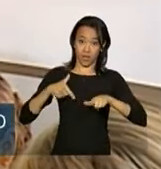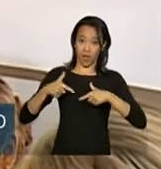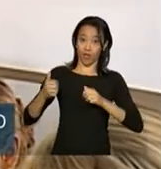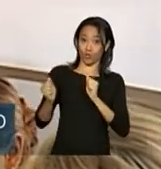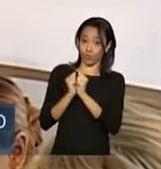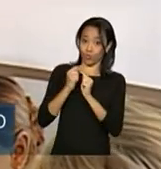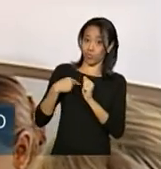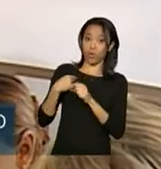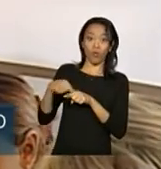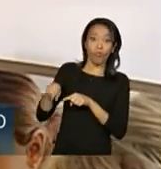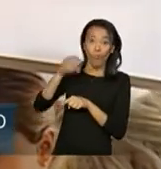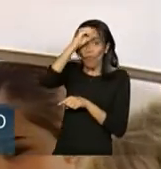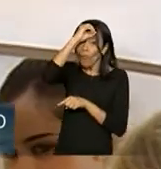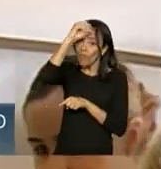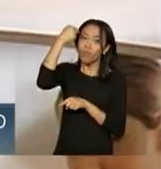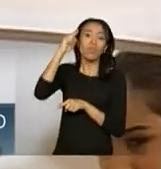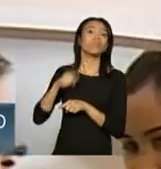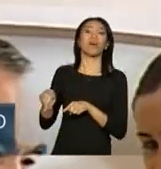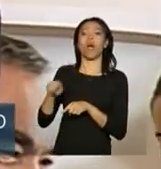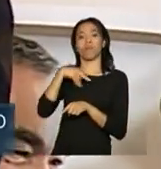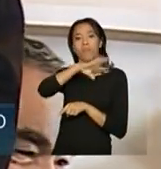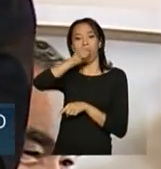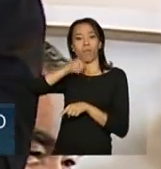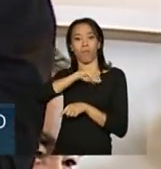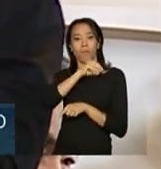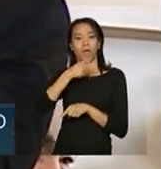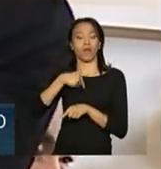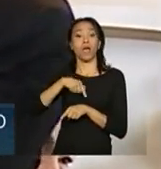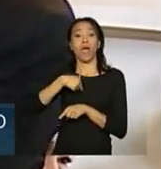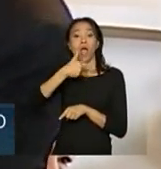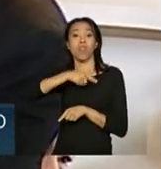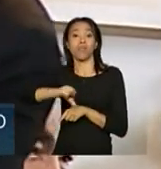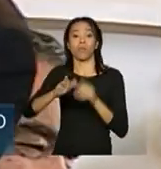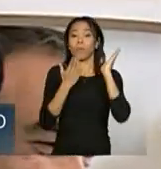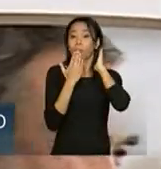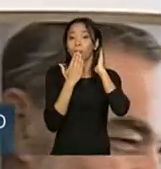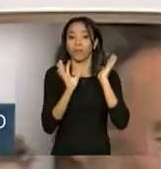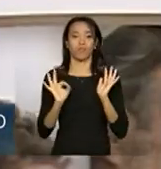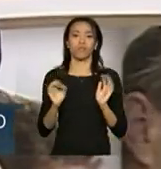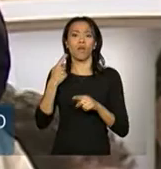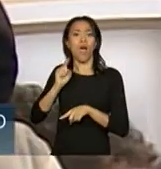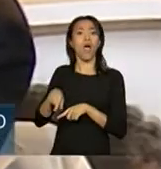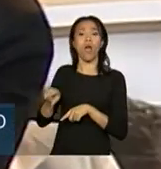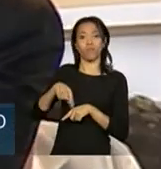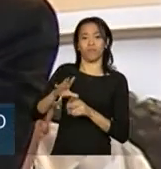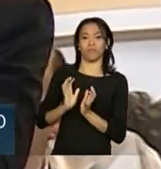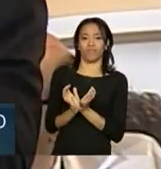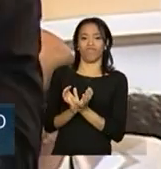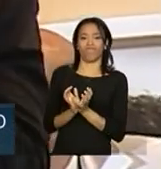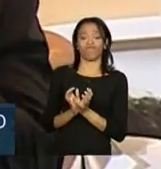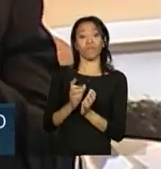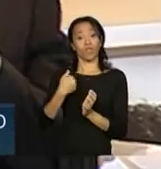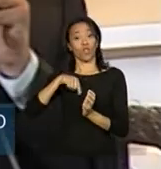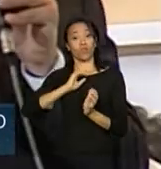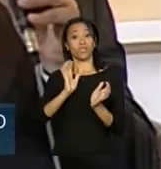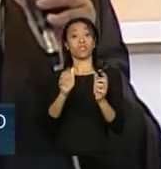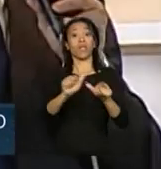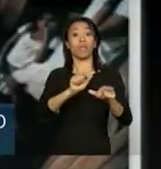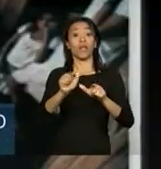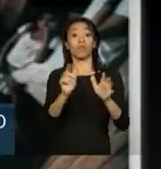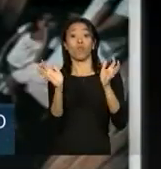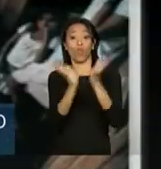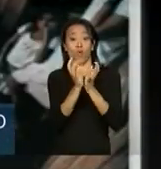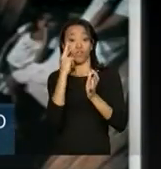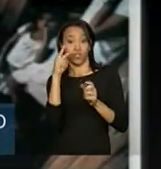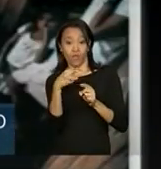hoje nenhum deles sabe falar completo uma língua indígena. A gente trabalhou com um povo isolado, que é esse aqui em cima, que é um